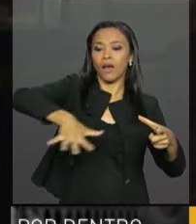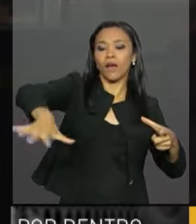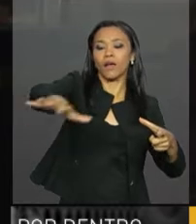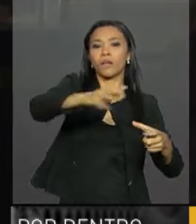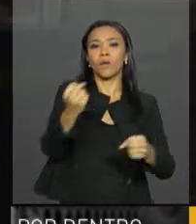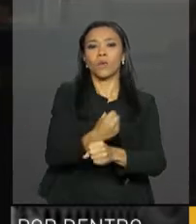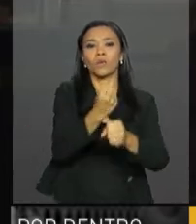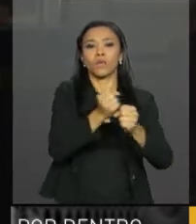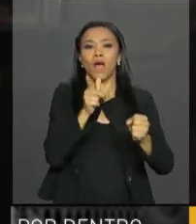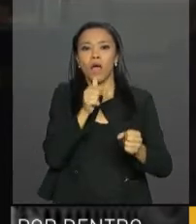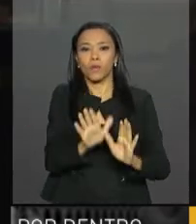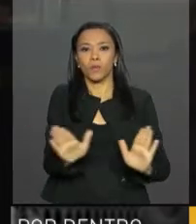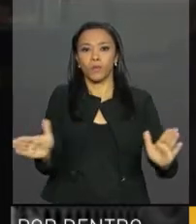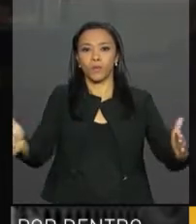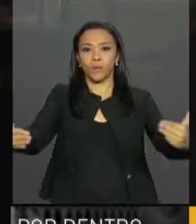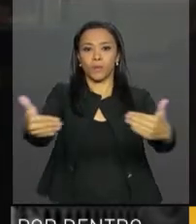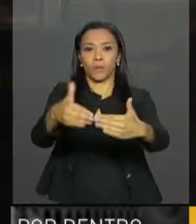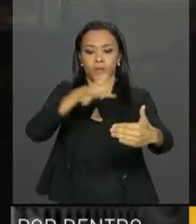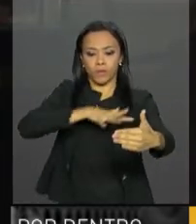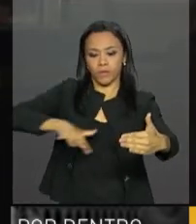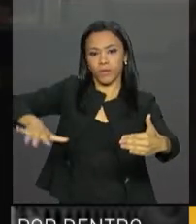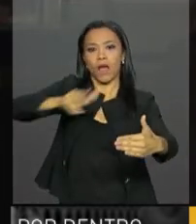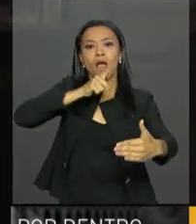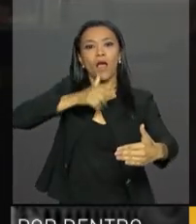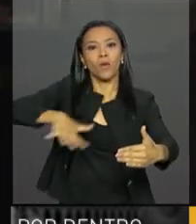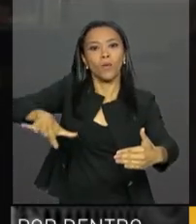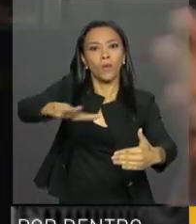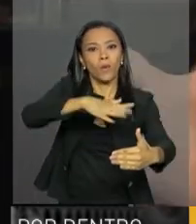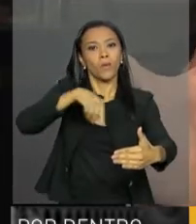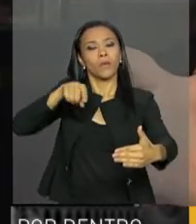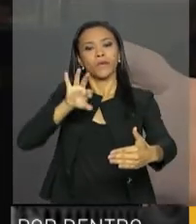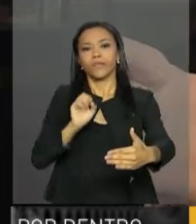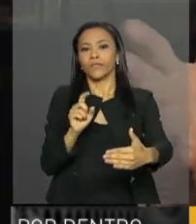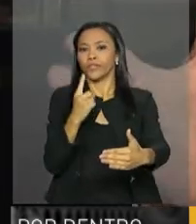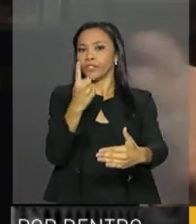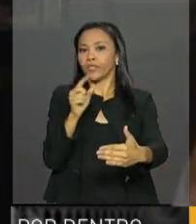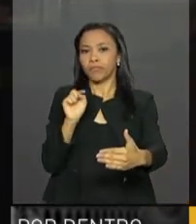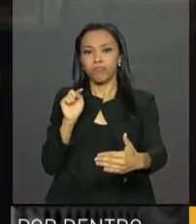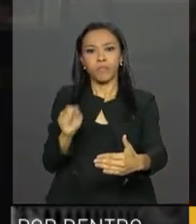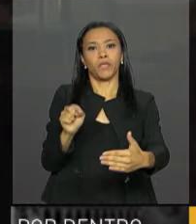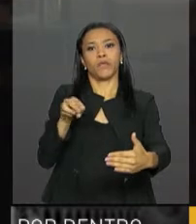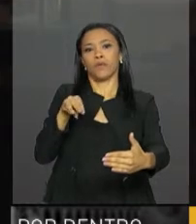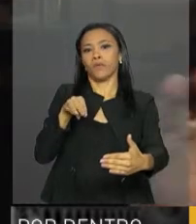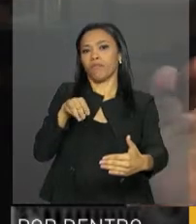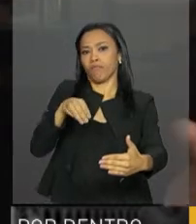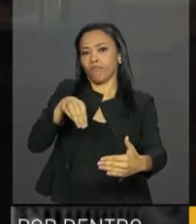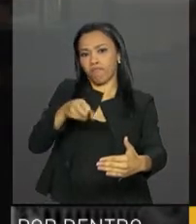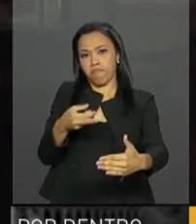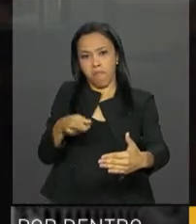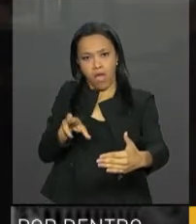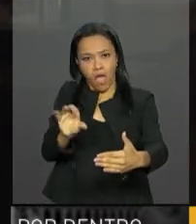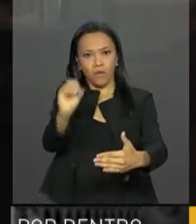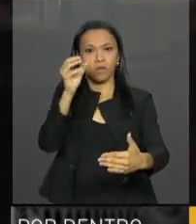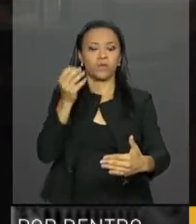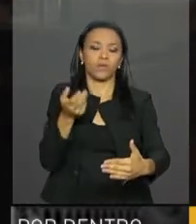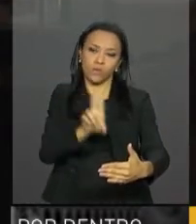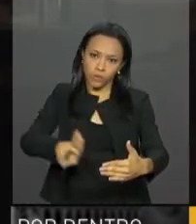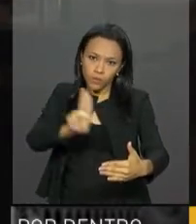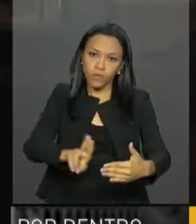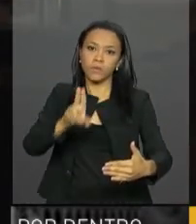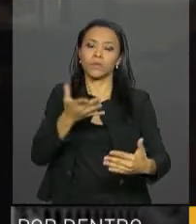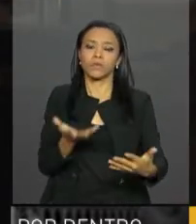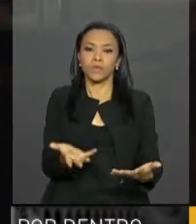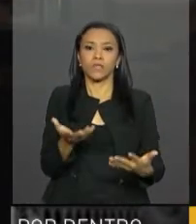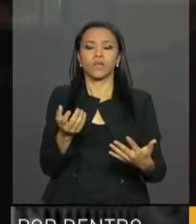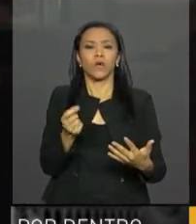barragens, barragens de uma área de mil metros quadrados de lâmina d'água com